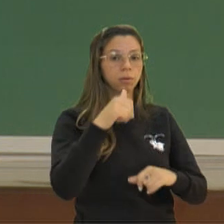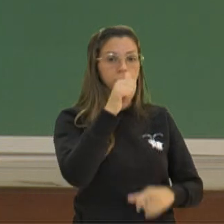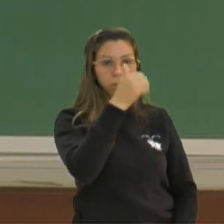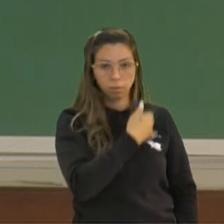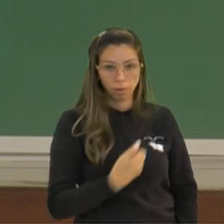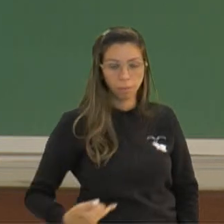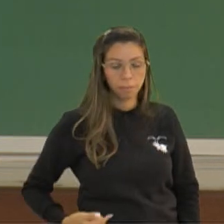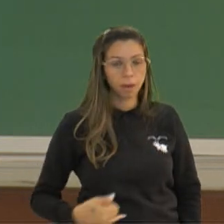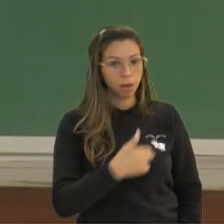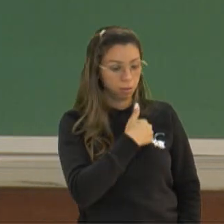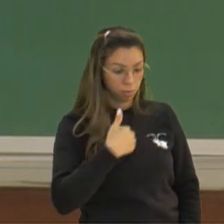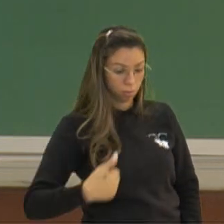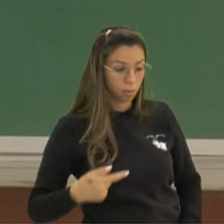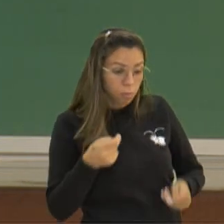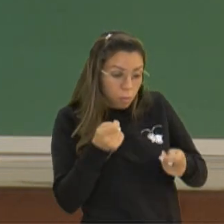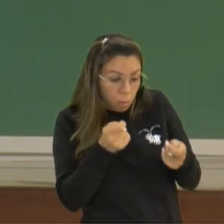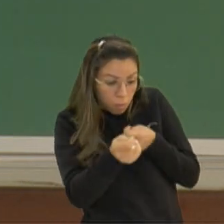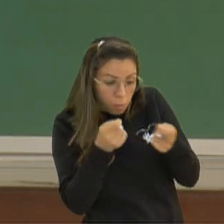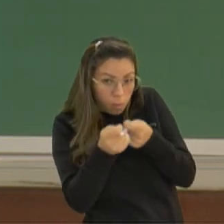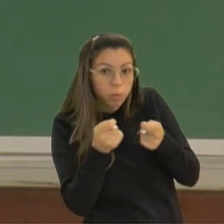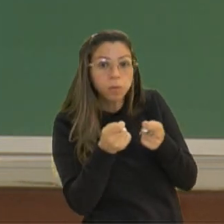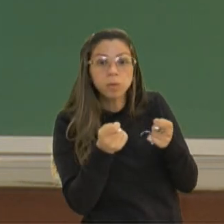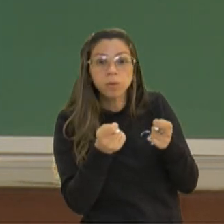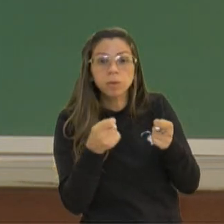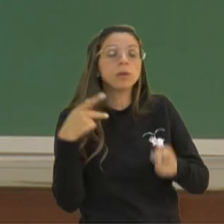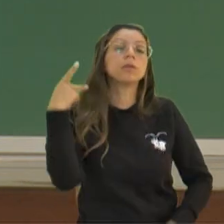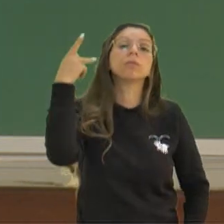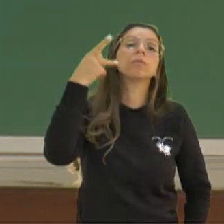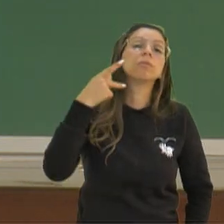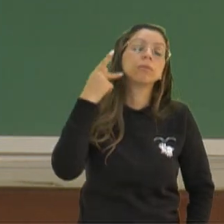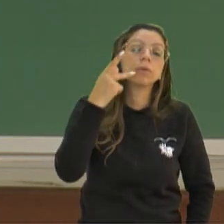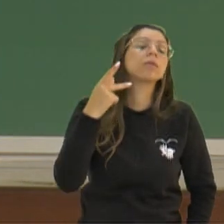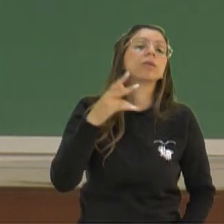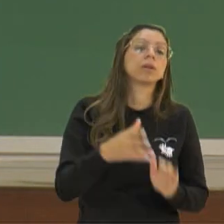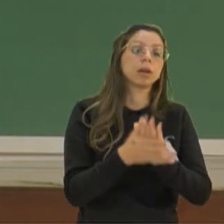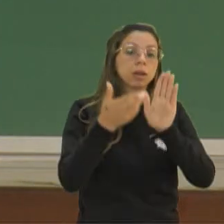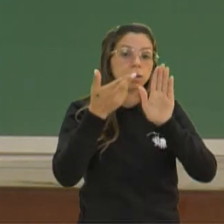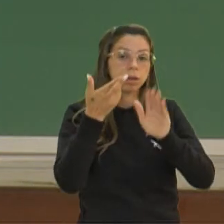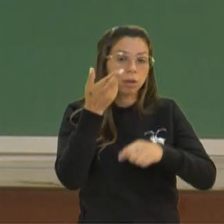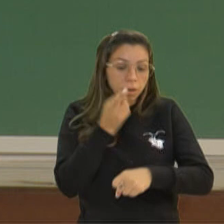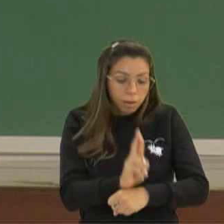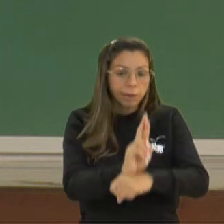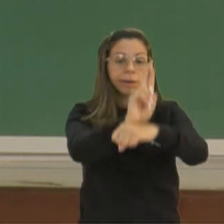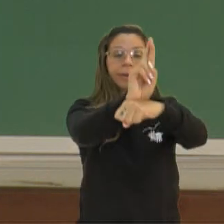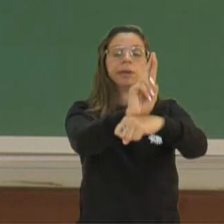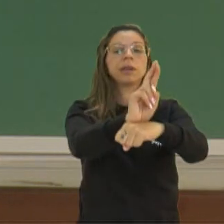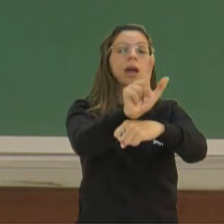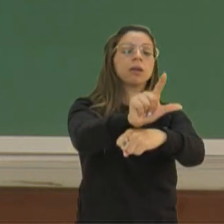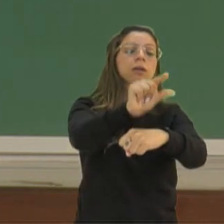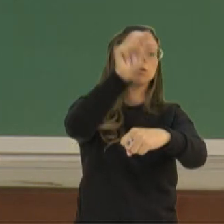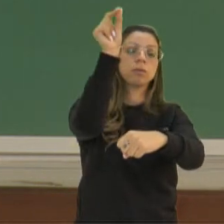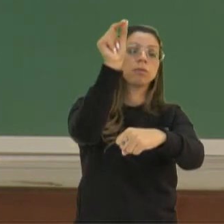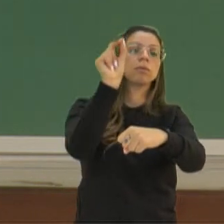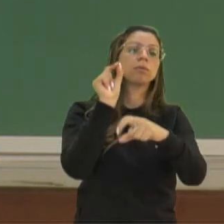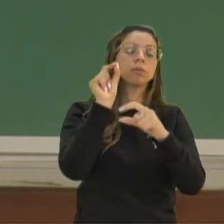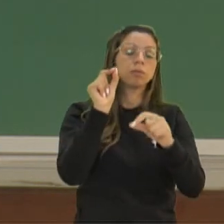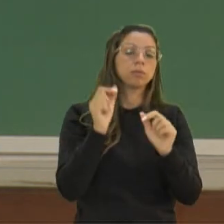controle político desse império era feito por representantes que eram escolhidos